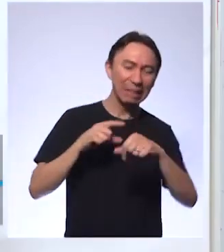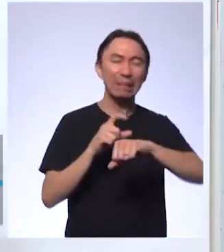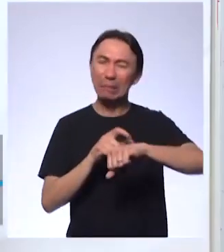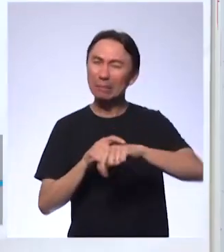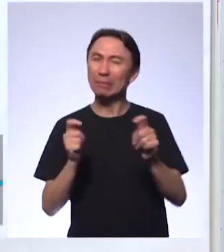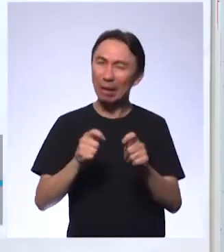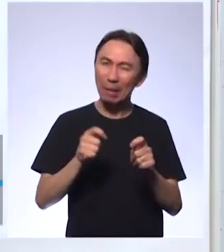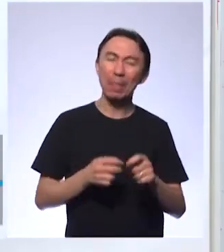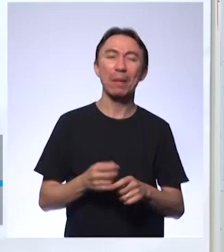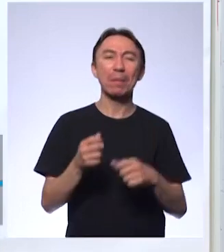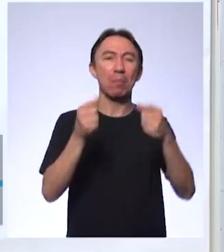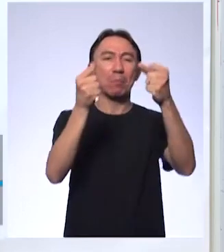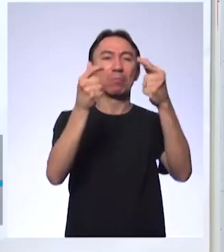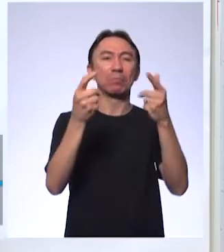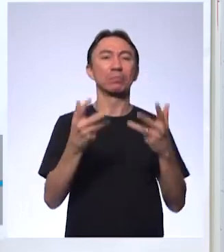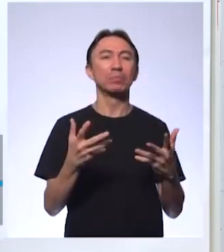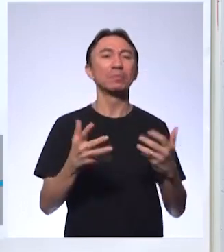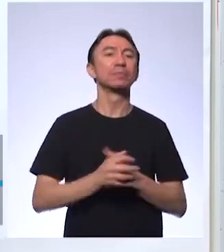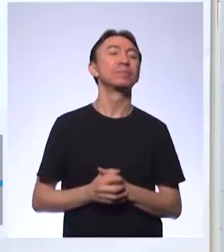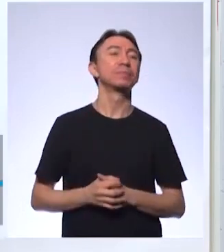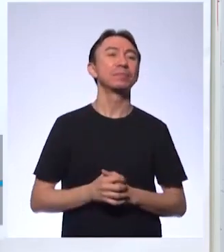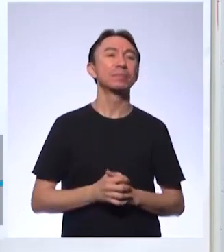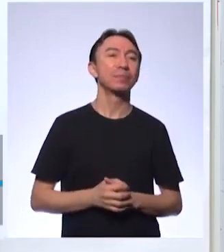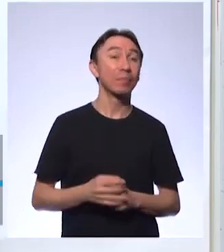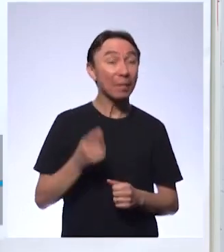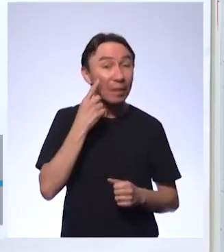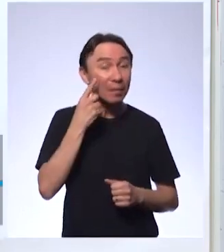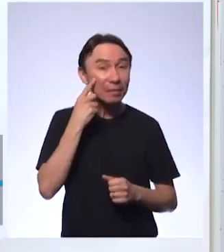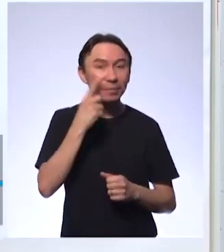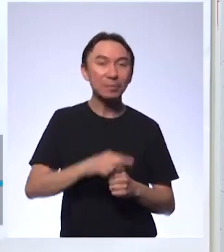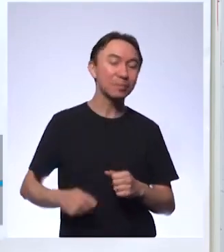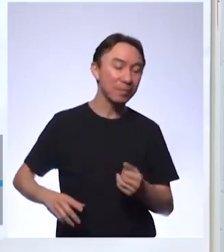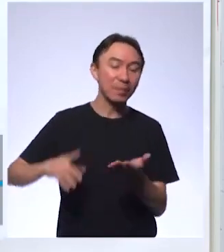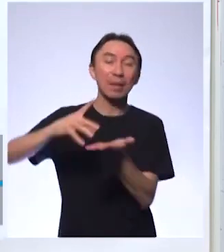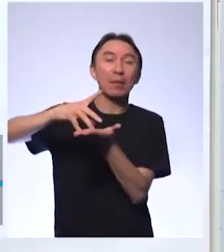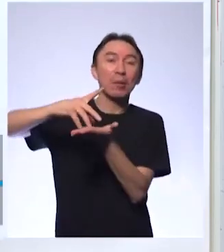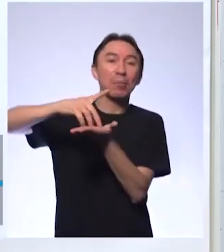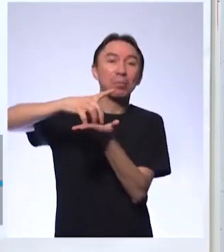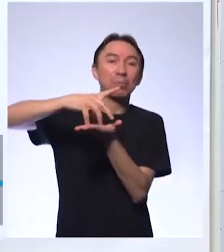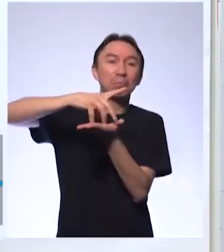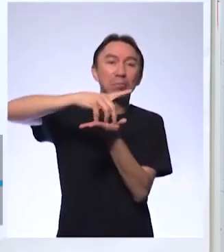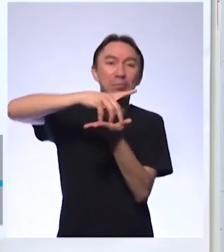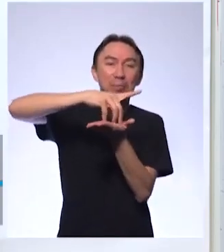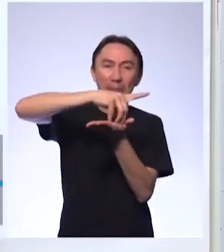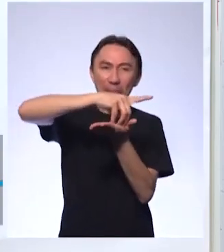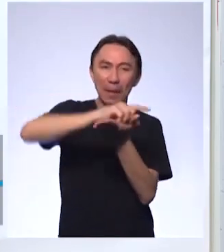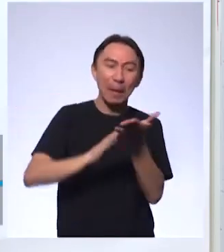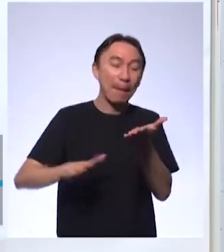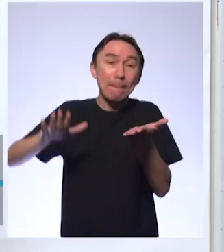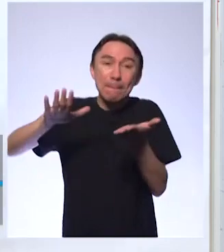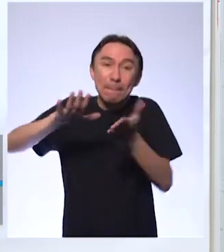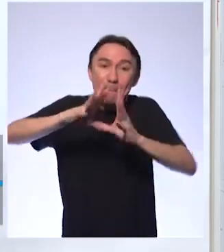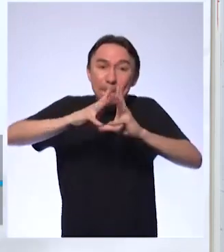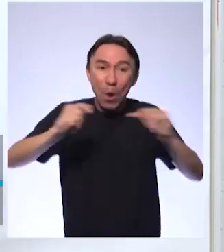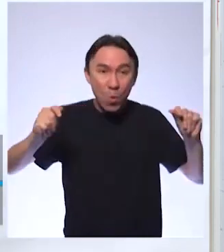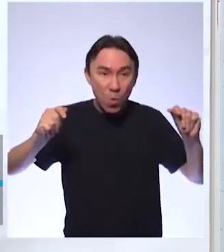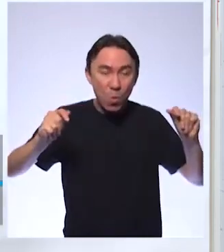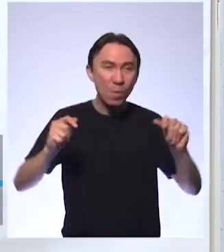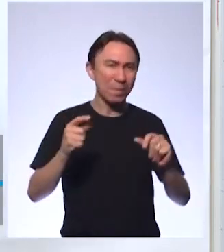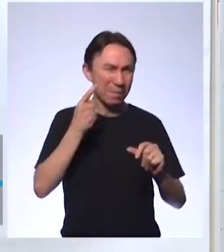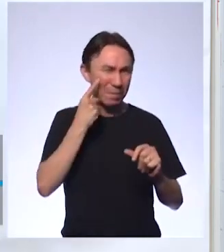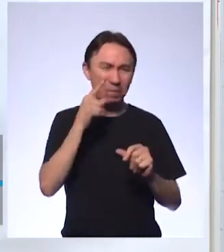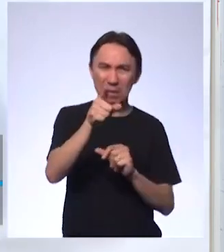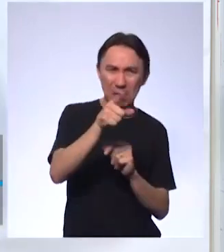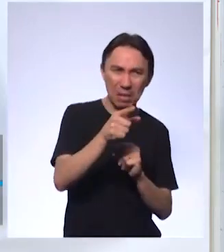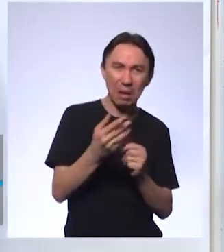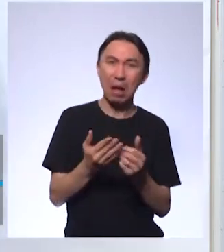Eu vou me ater um pouquinho à questão da extinção do dinossauro, gente. Eu vou voltar a falar o que eu já falei em outras aulas. Você não é obrigado a acreditar